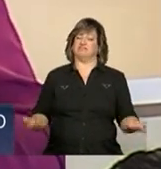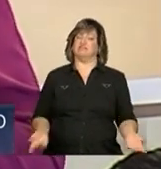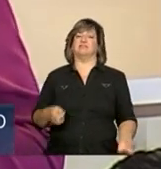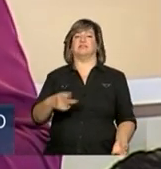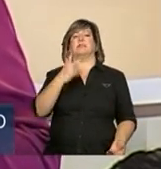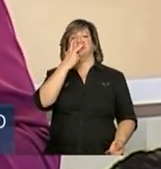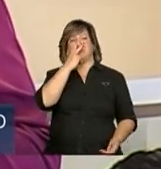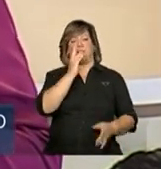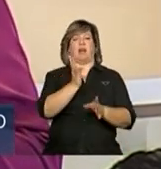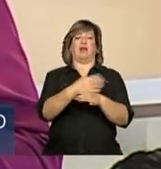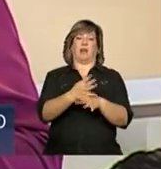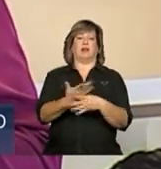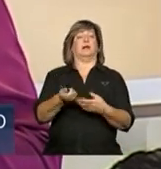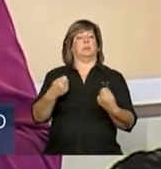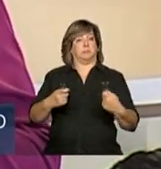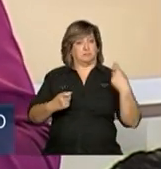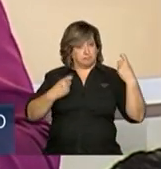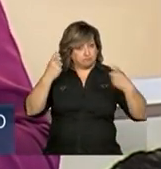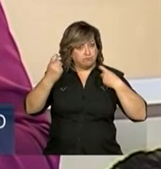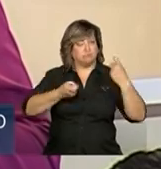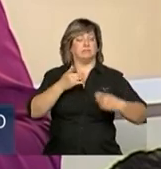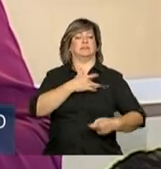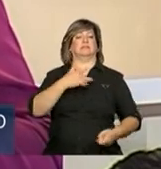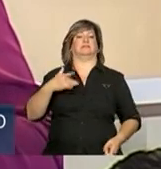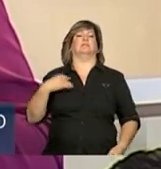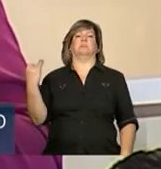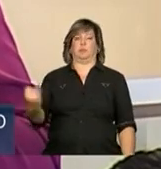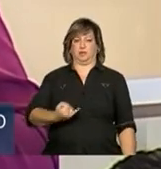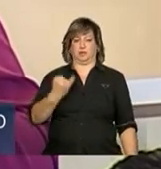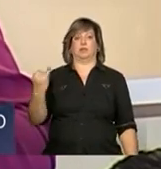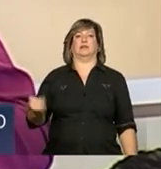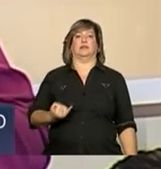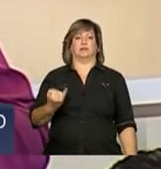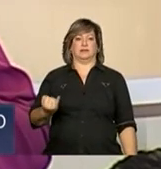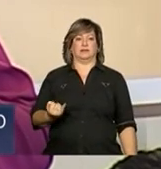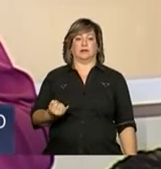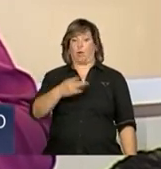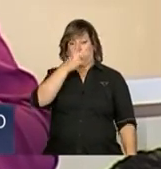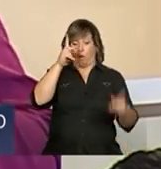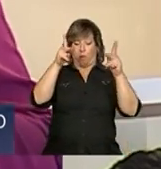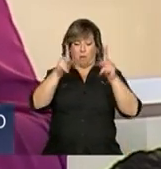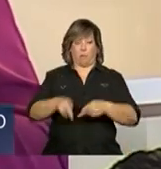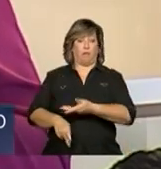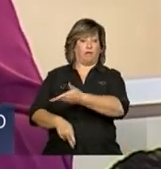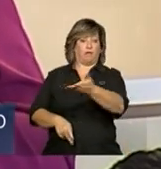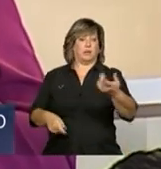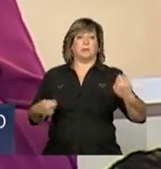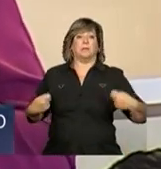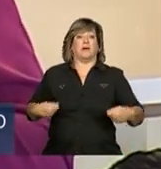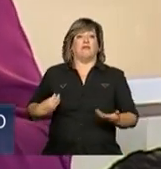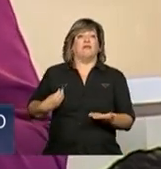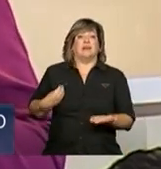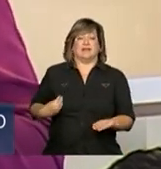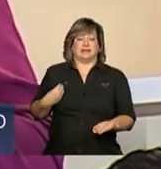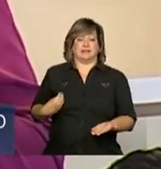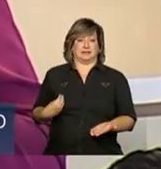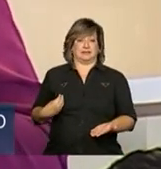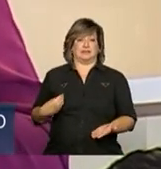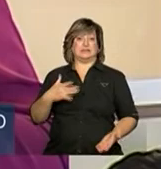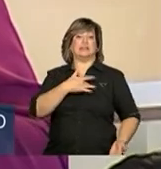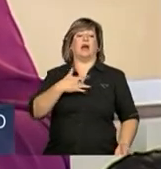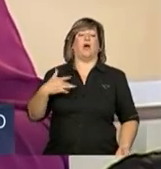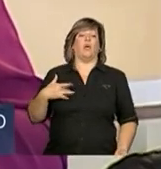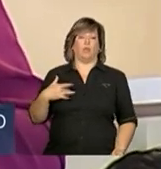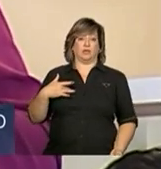que seja apoiado por seu povo. O povo precisa sua vida, precisa sua saúde,